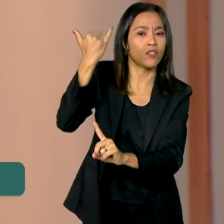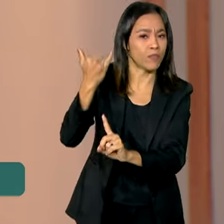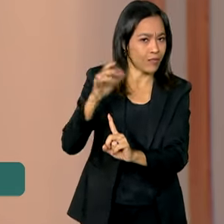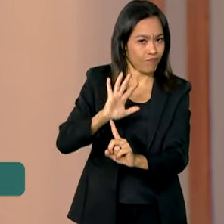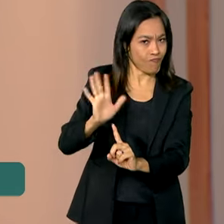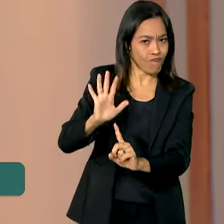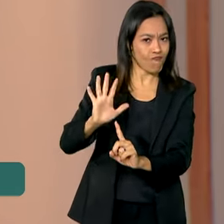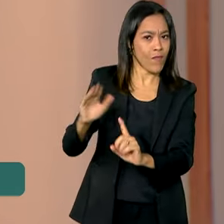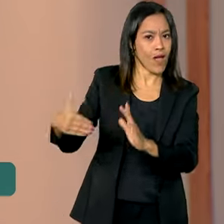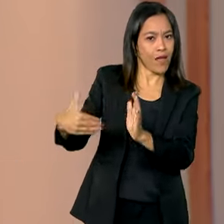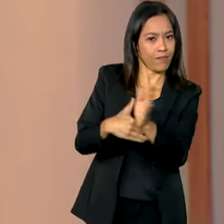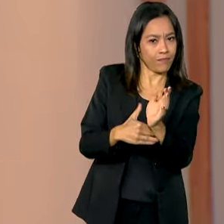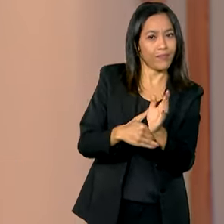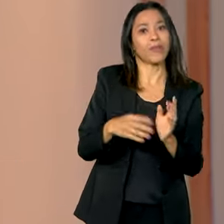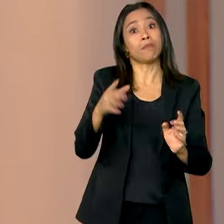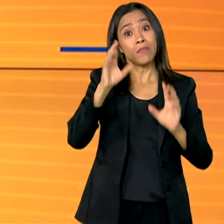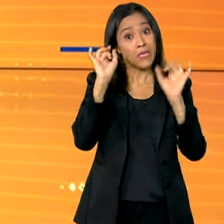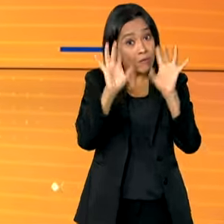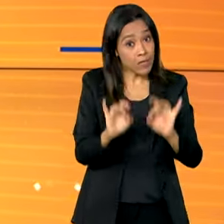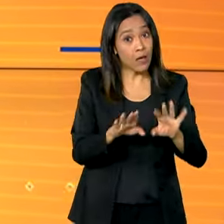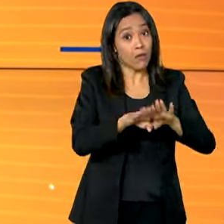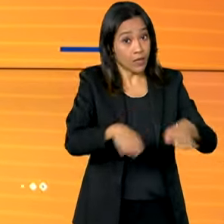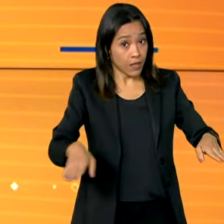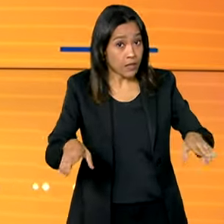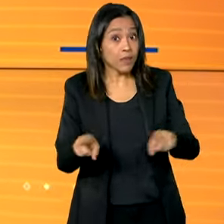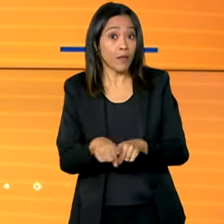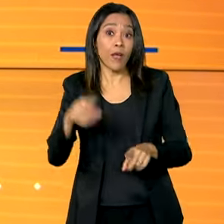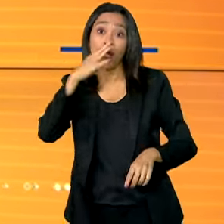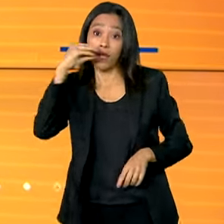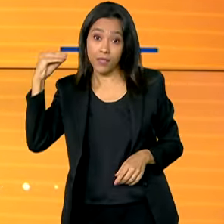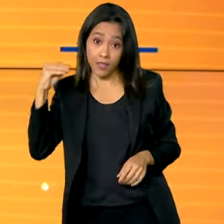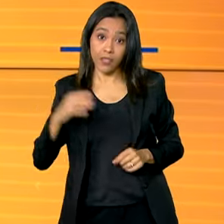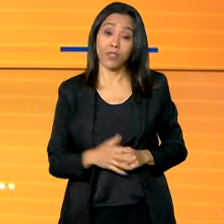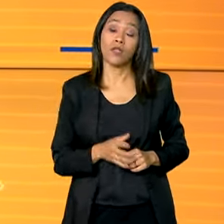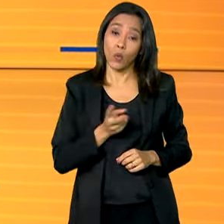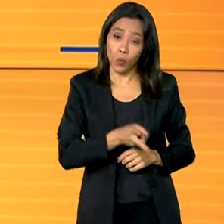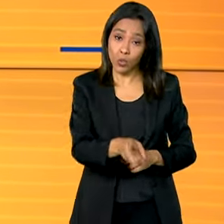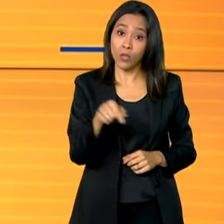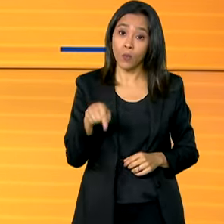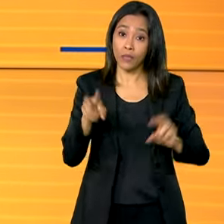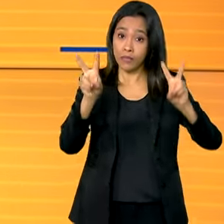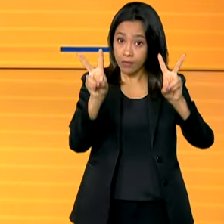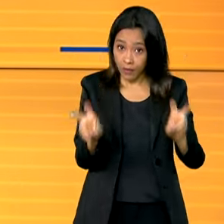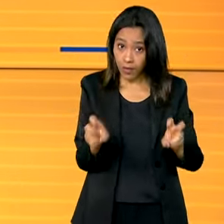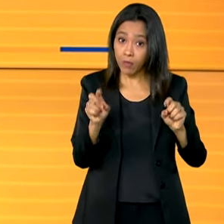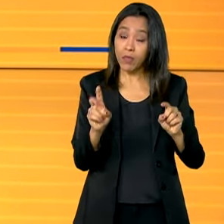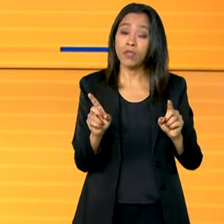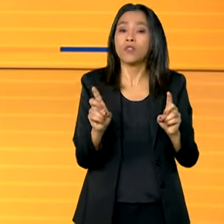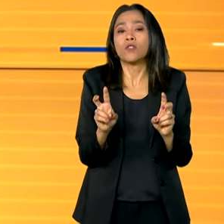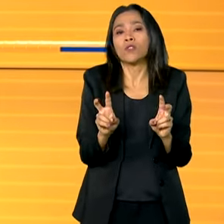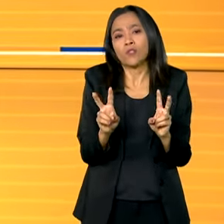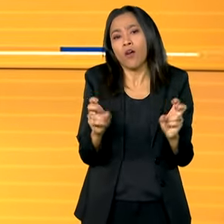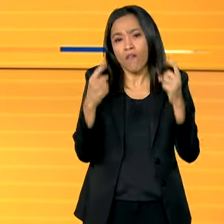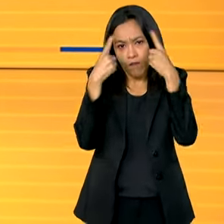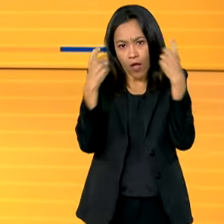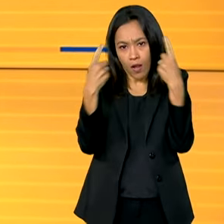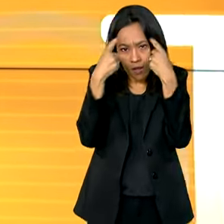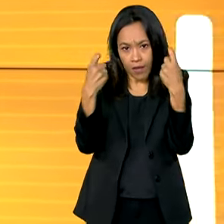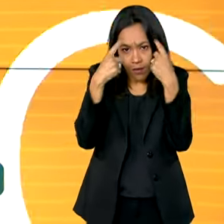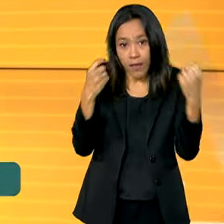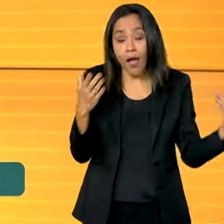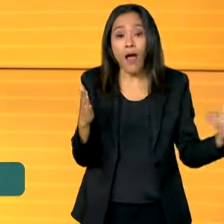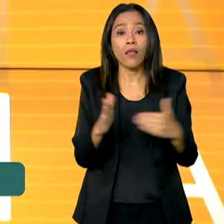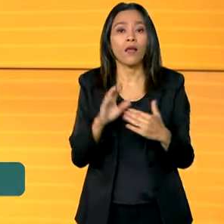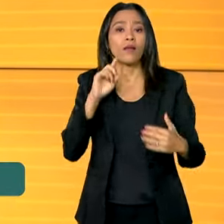criança ou adolescente. E a gente continua com esse tema de combate à violência, porque até o dia 10 de